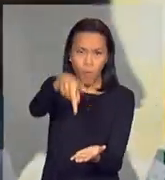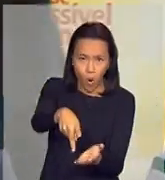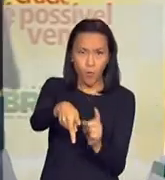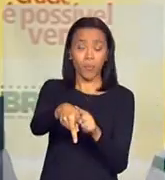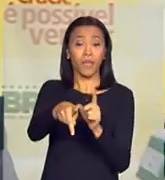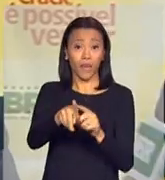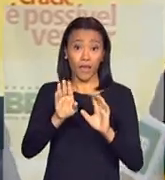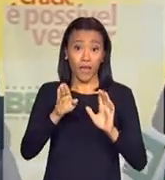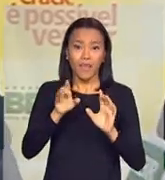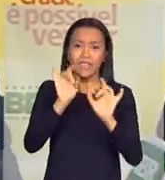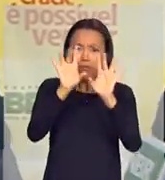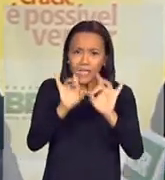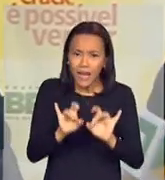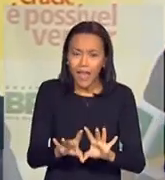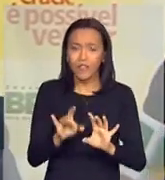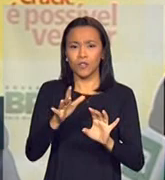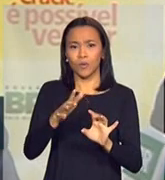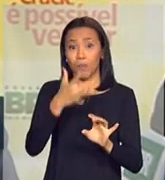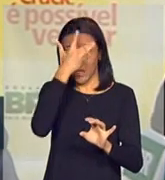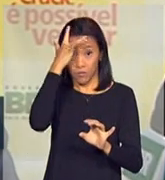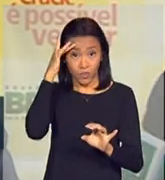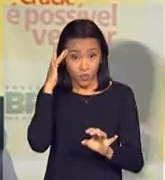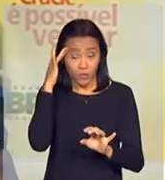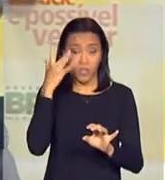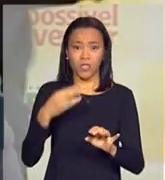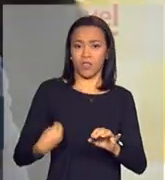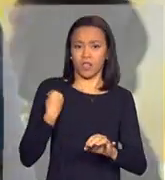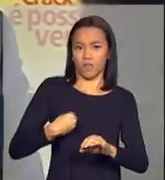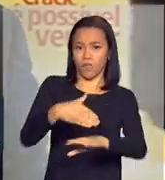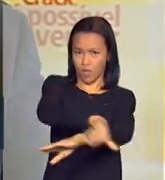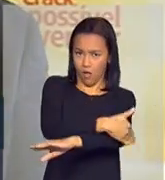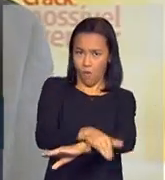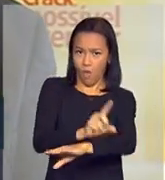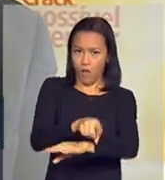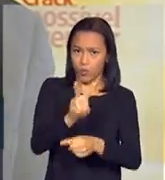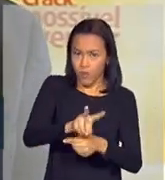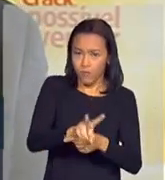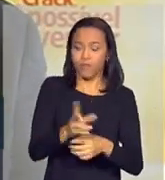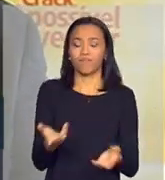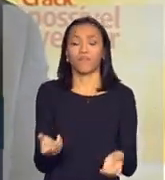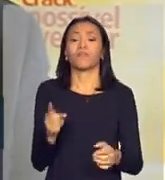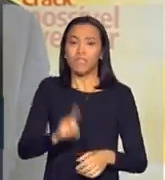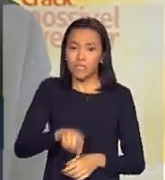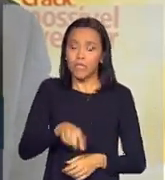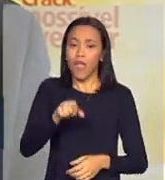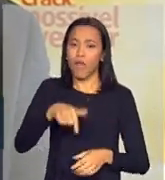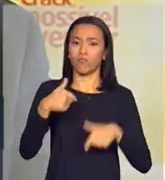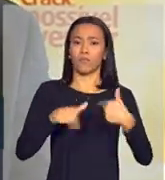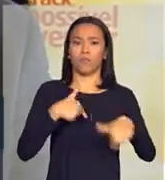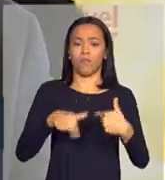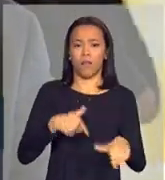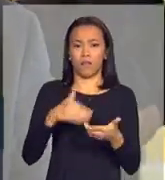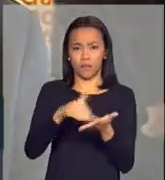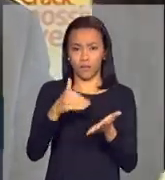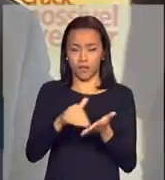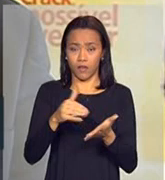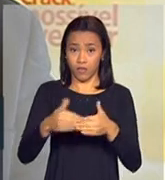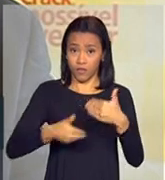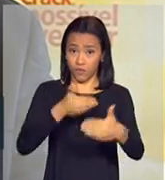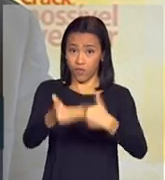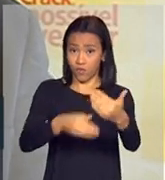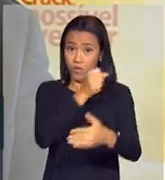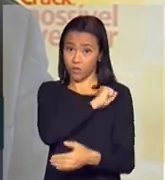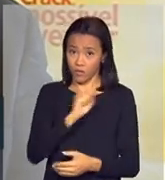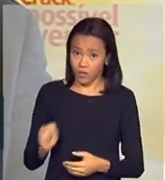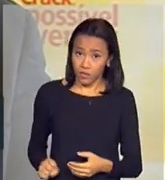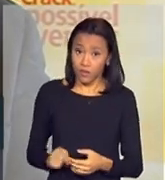Especializado para a População em Situação de Rua? Isso, é um dispositivo da Secretaria de Desenvolvimento Social e Transferência de